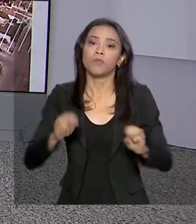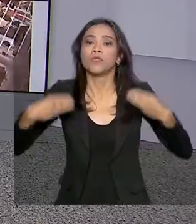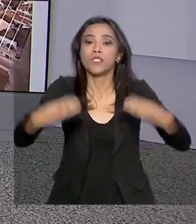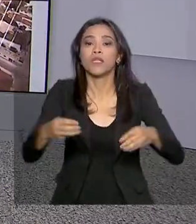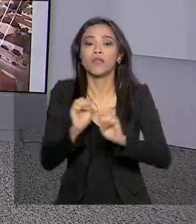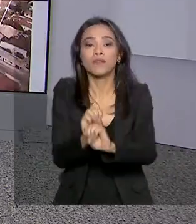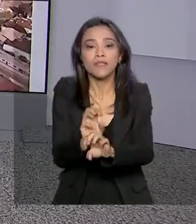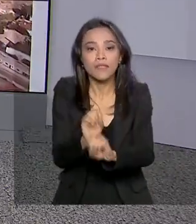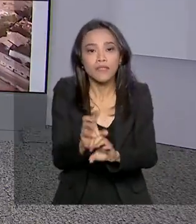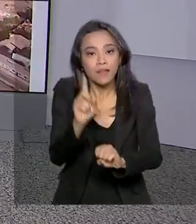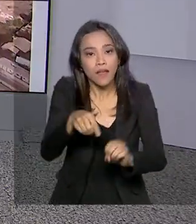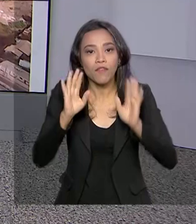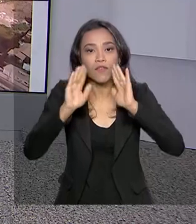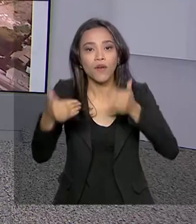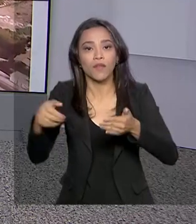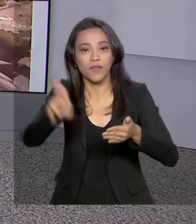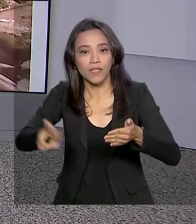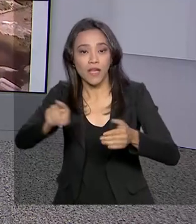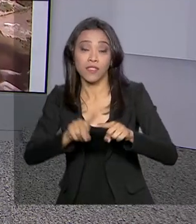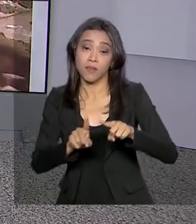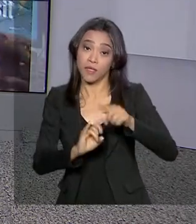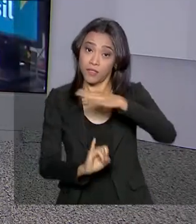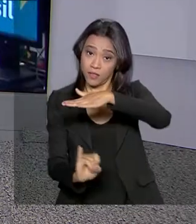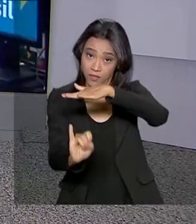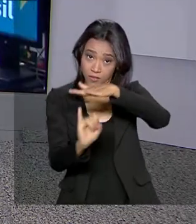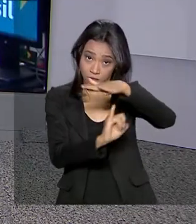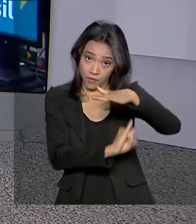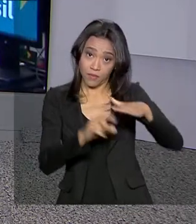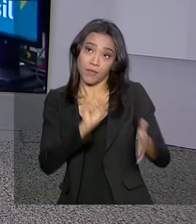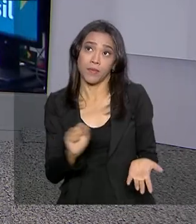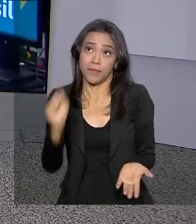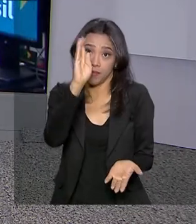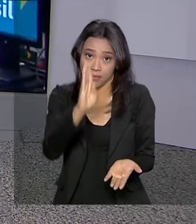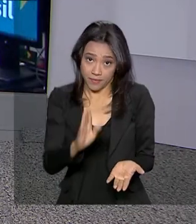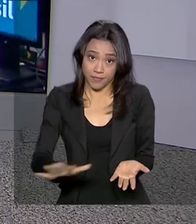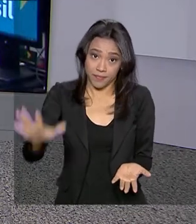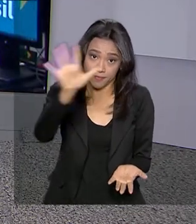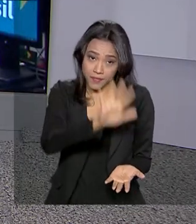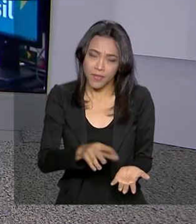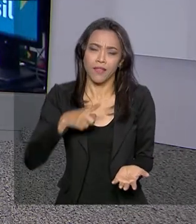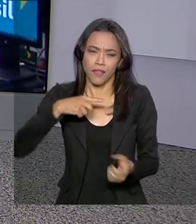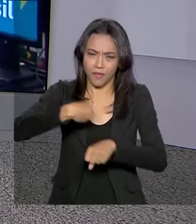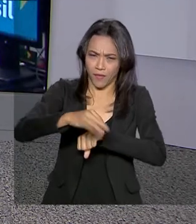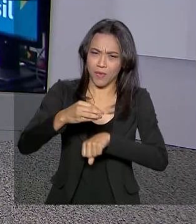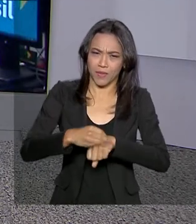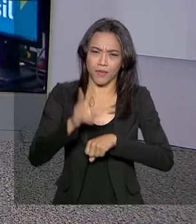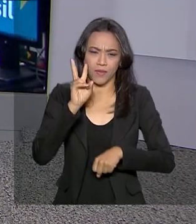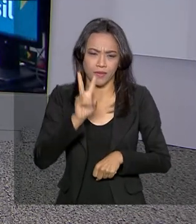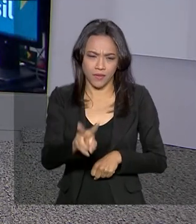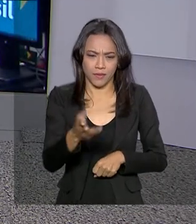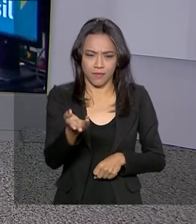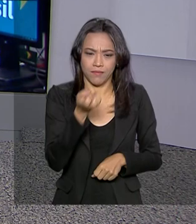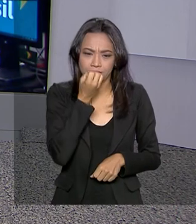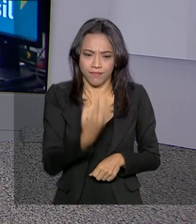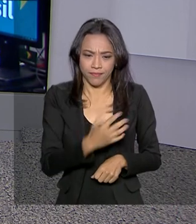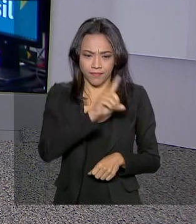universidades e institutos federais. Ricardo Ferraz traz agora para a gente outras informações. Olá Ricardo, bom dia para você.